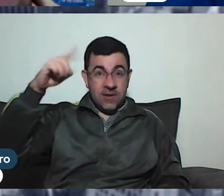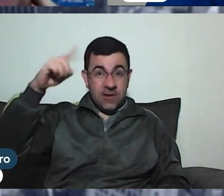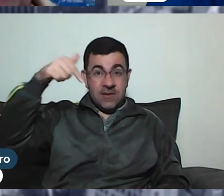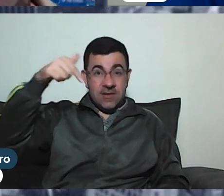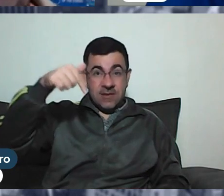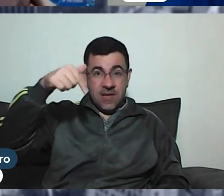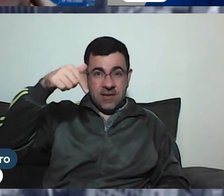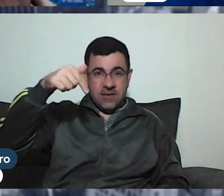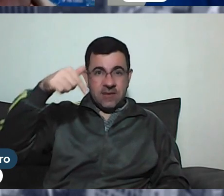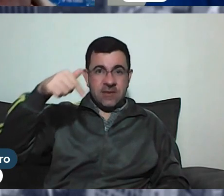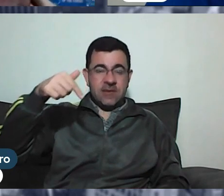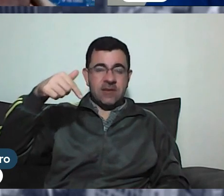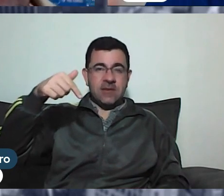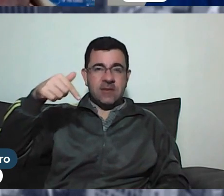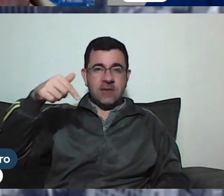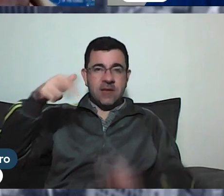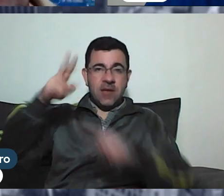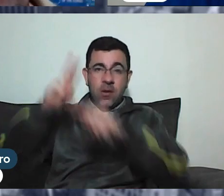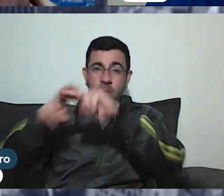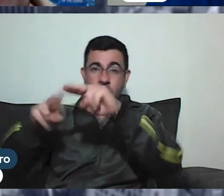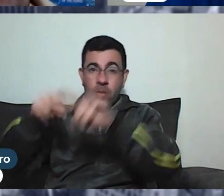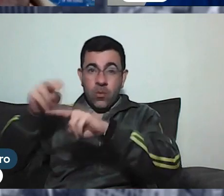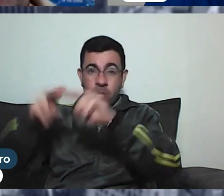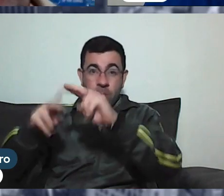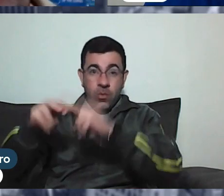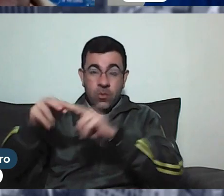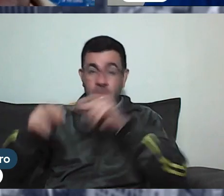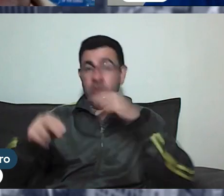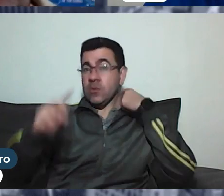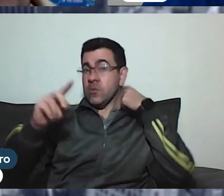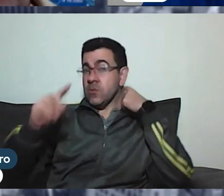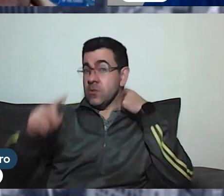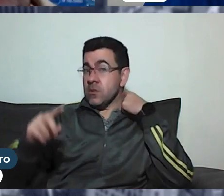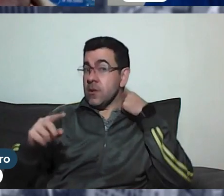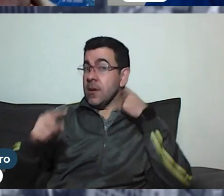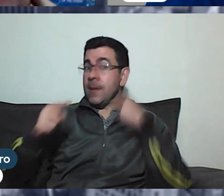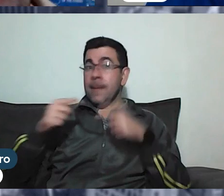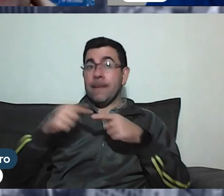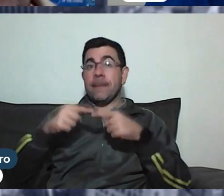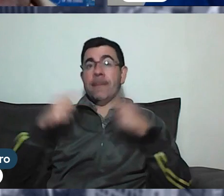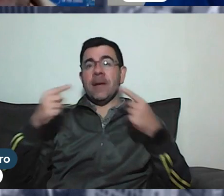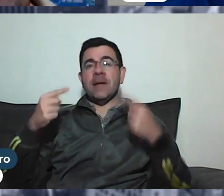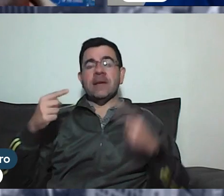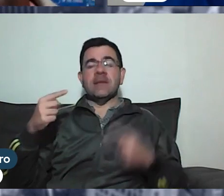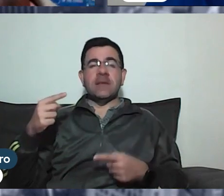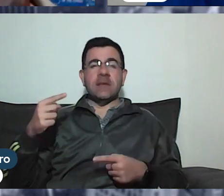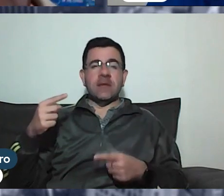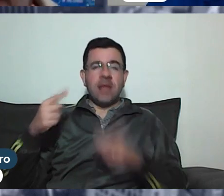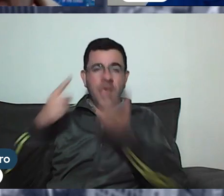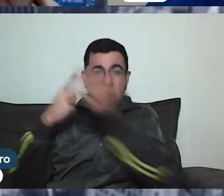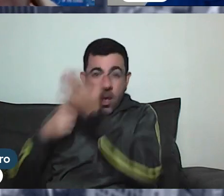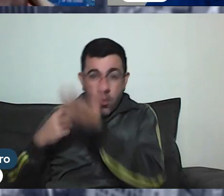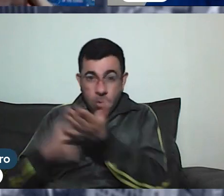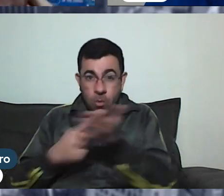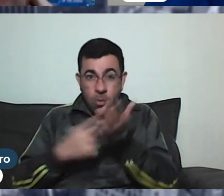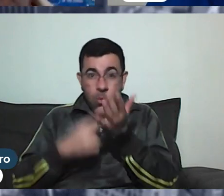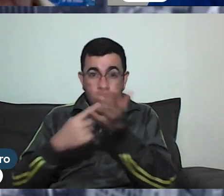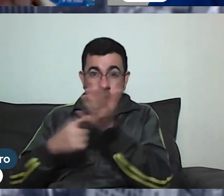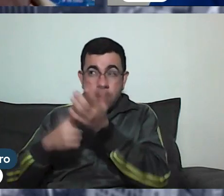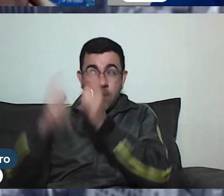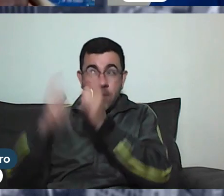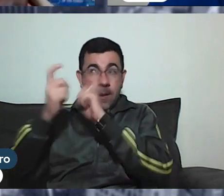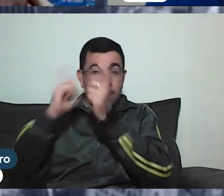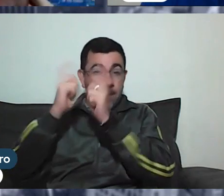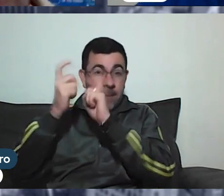7 de julho, de maio, depois 7 de julho, mas o CONFAS tem agendado periodicamente reuniões. Então,